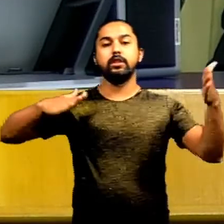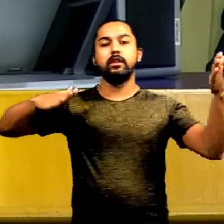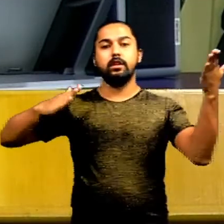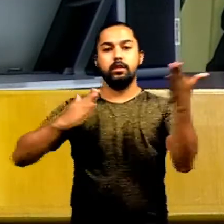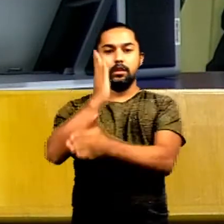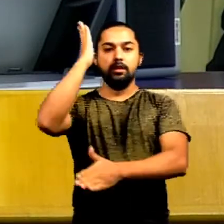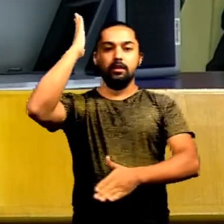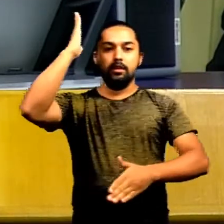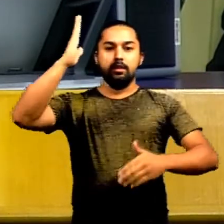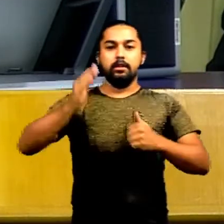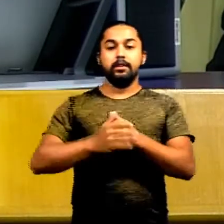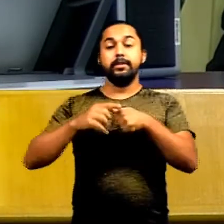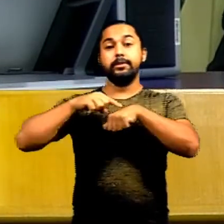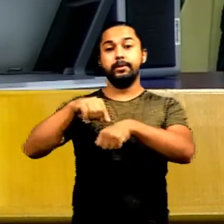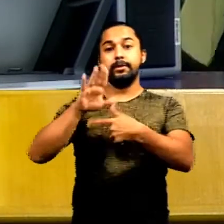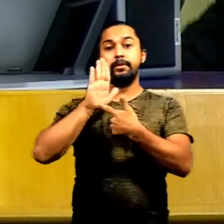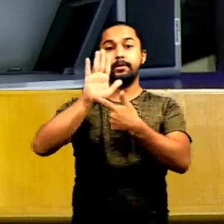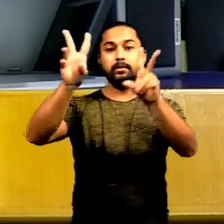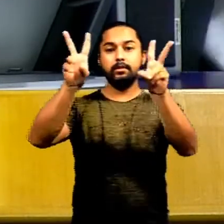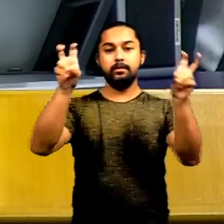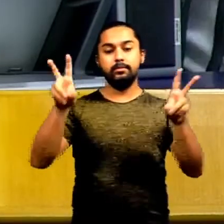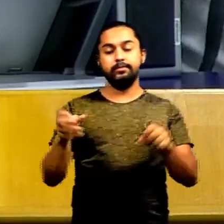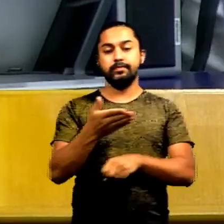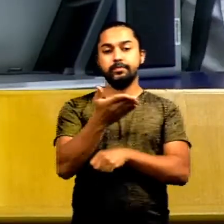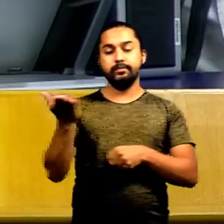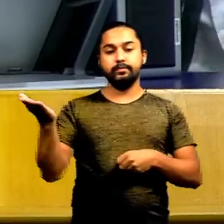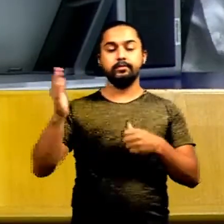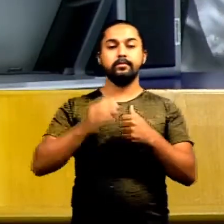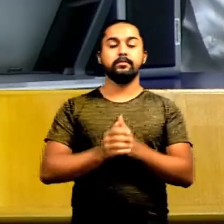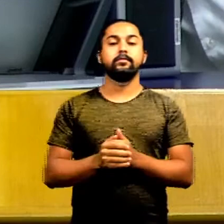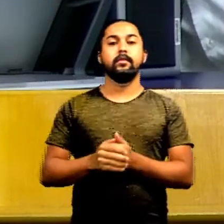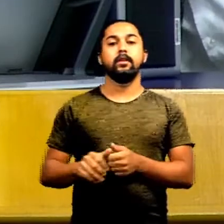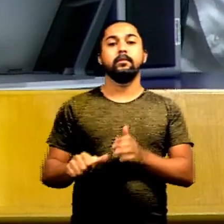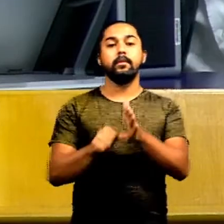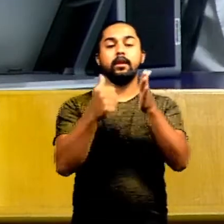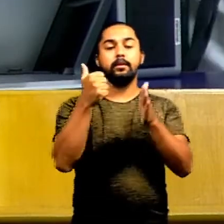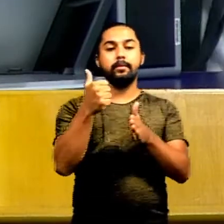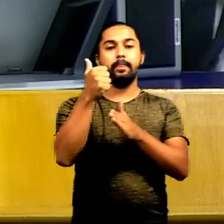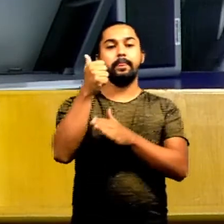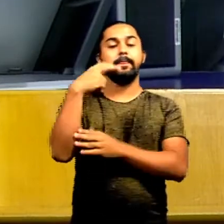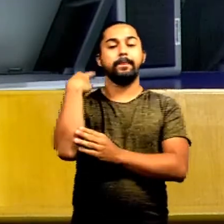aprovada. Momento destinado à apresentação de matérias pela ordem,